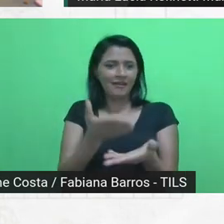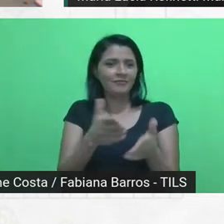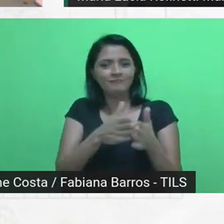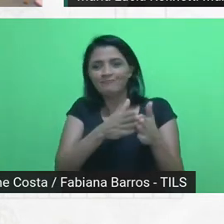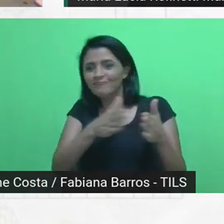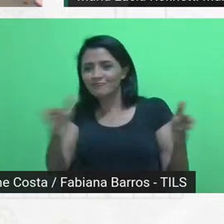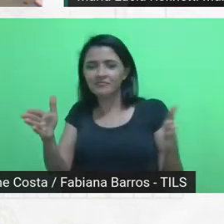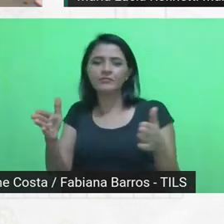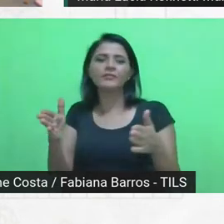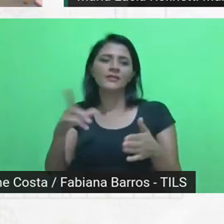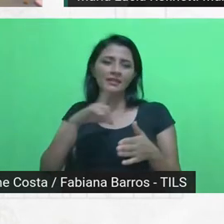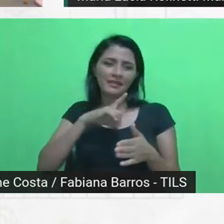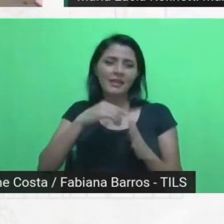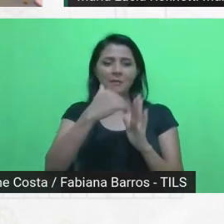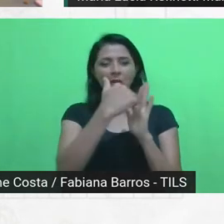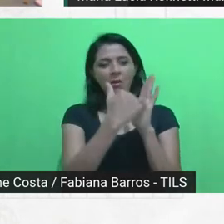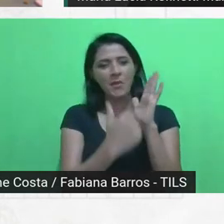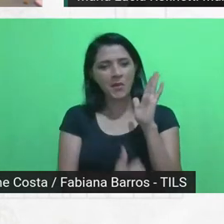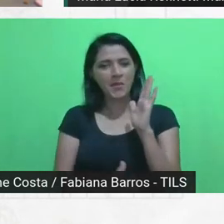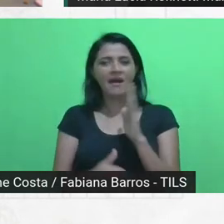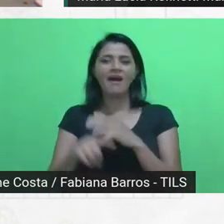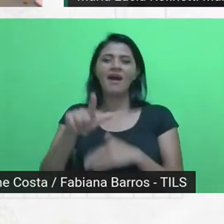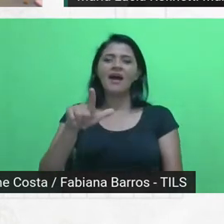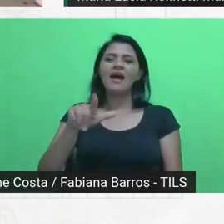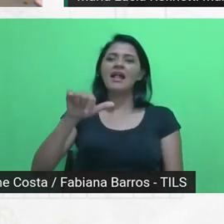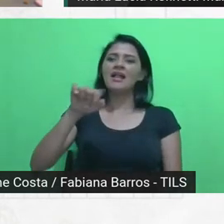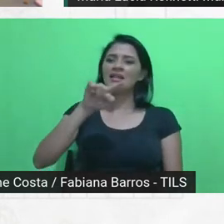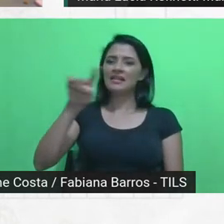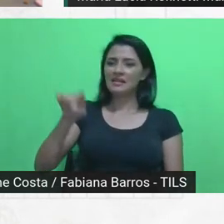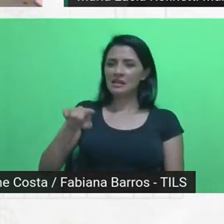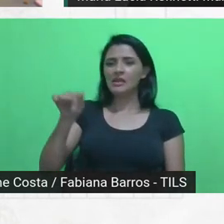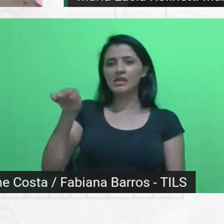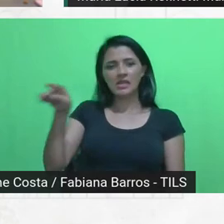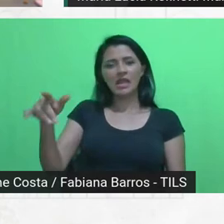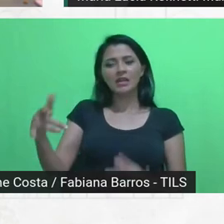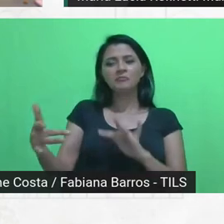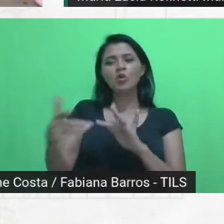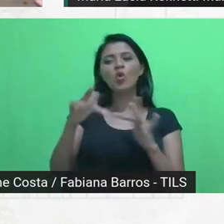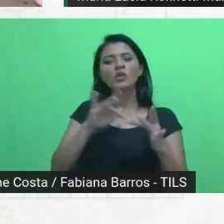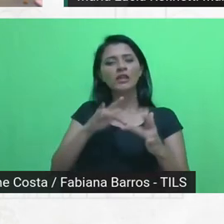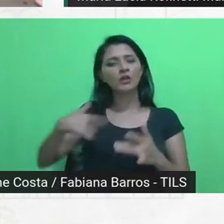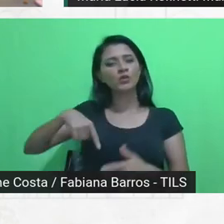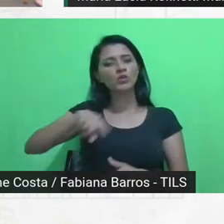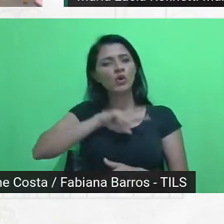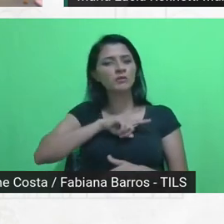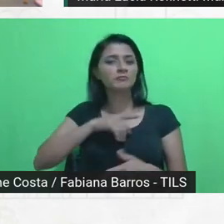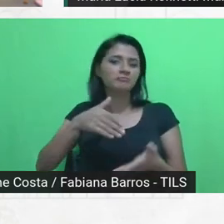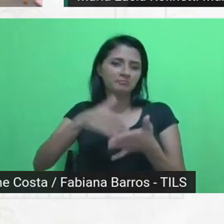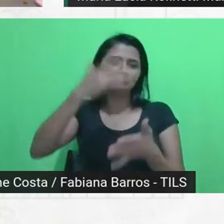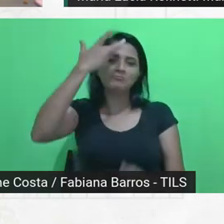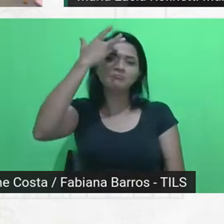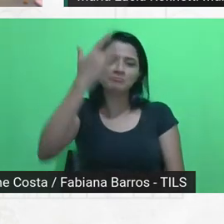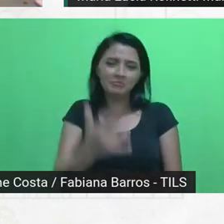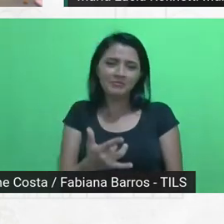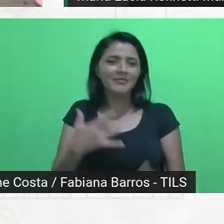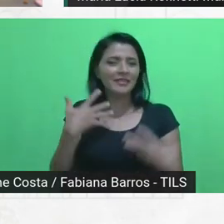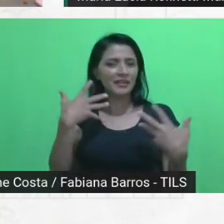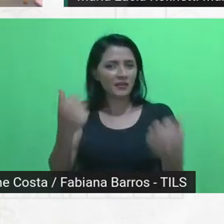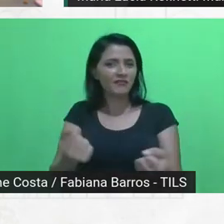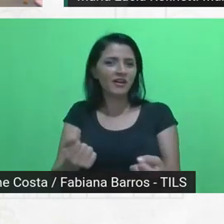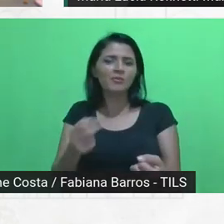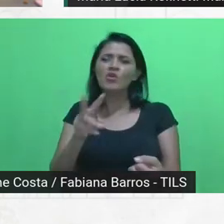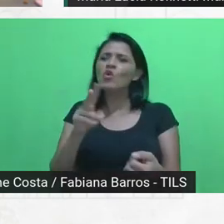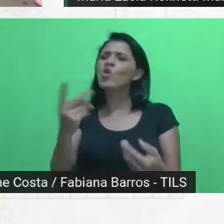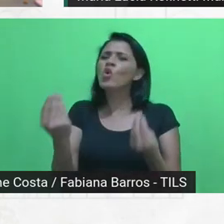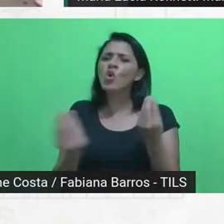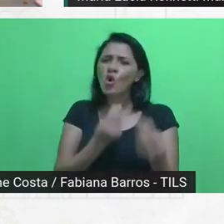Lisa é a nossa fonte de contato, e até amanhã, e vamos lá, como é que é, mãos à